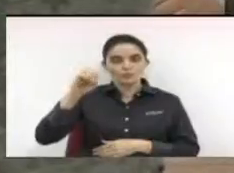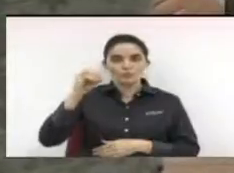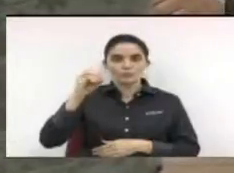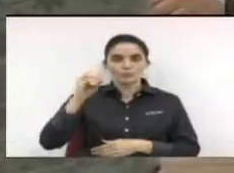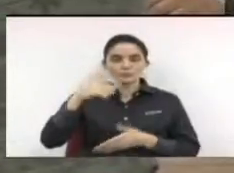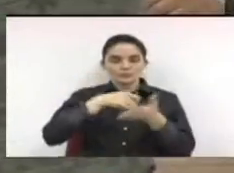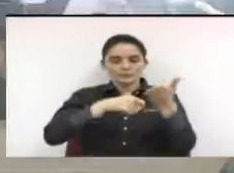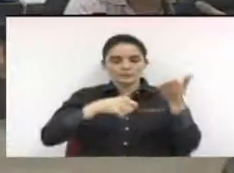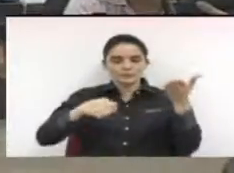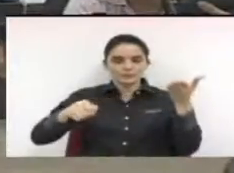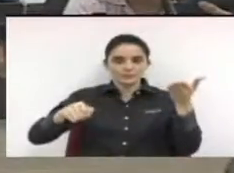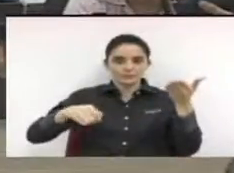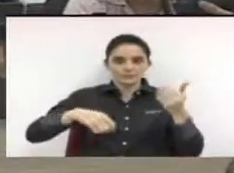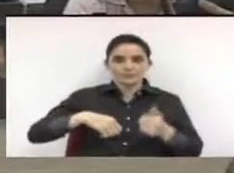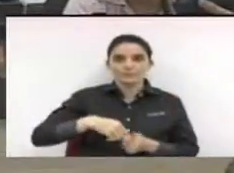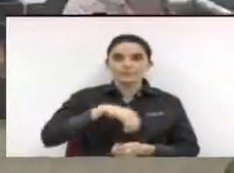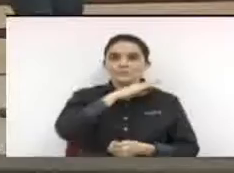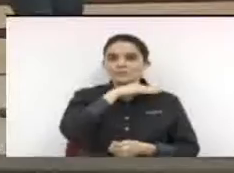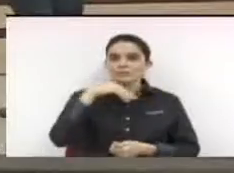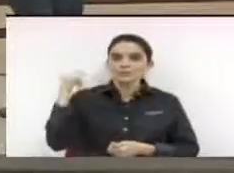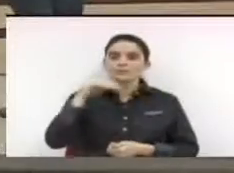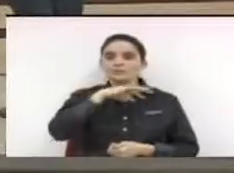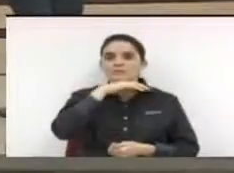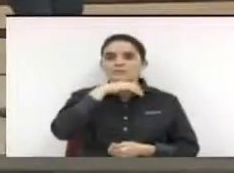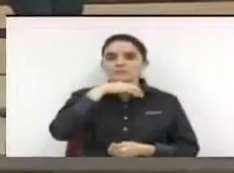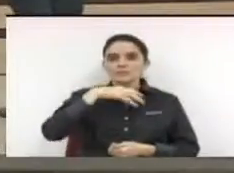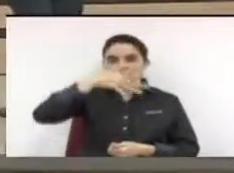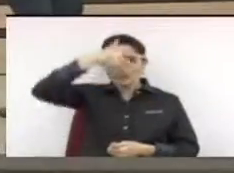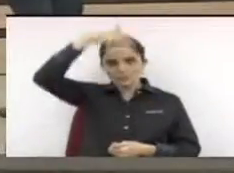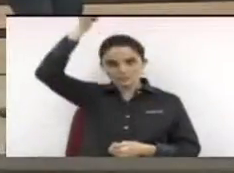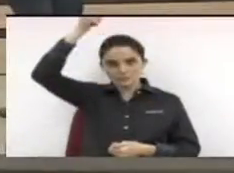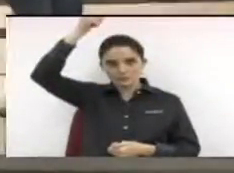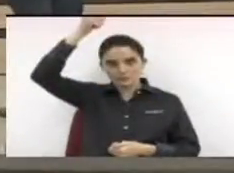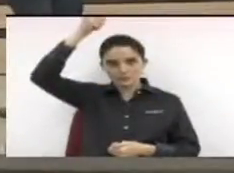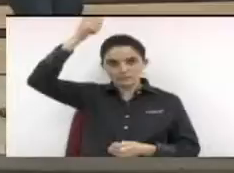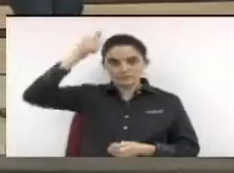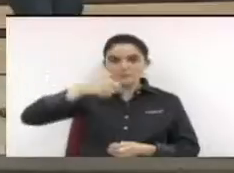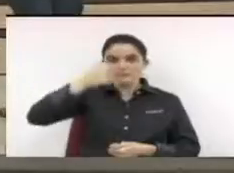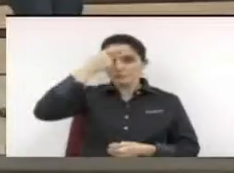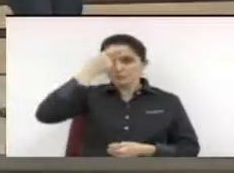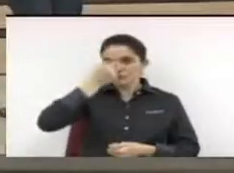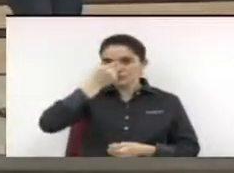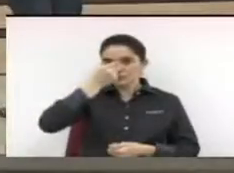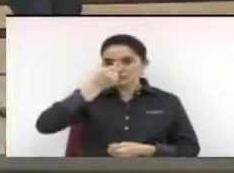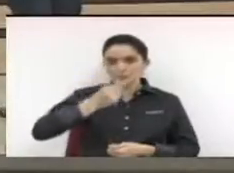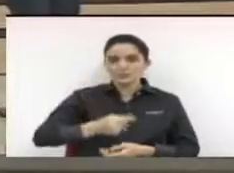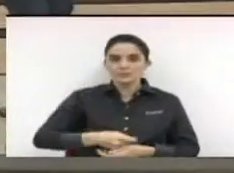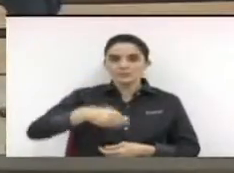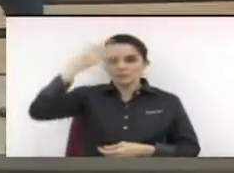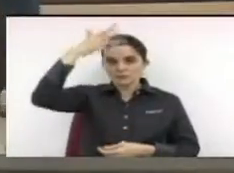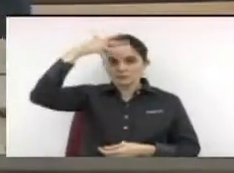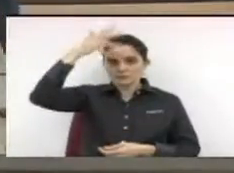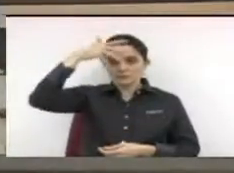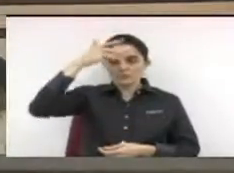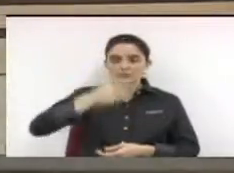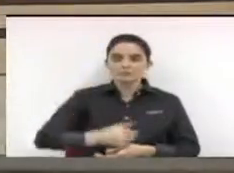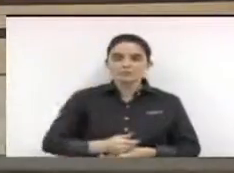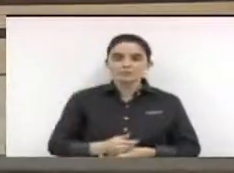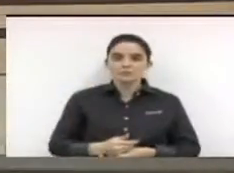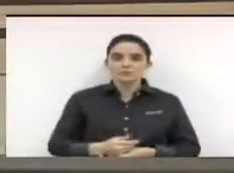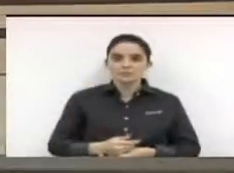Aluísio Marinho de Andrade, André Henrique da Silva, Toninho Franco, Divaldo Soares Antunes, Érica Tanque,